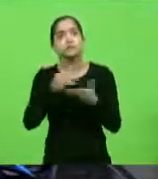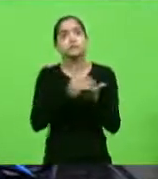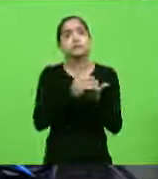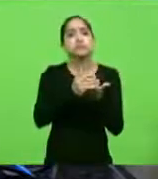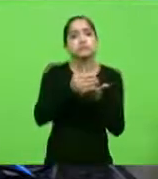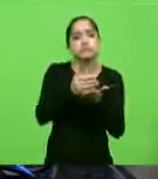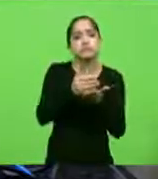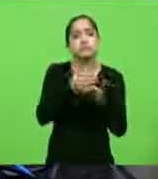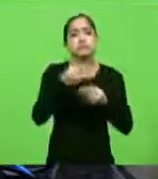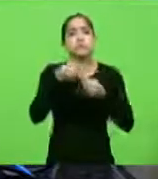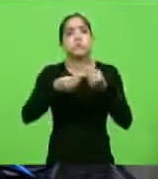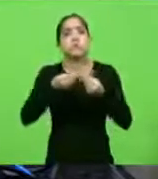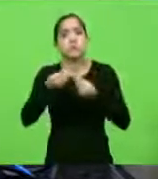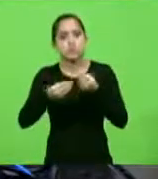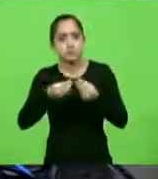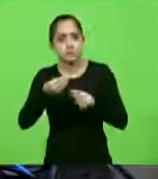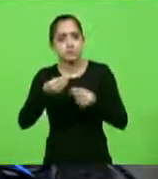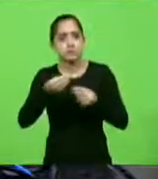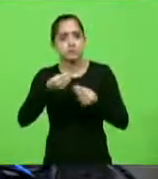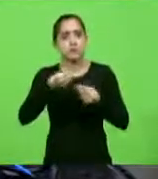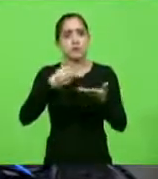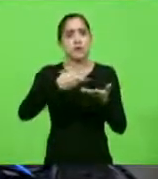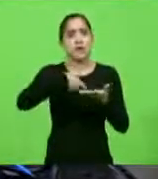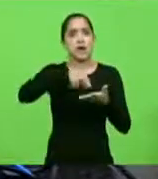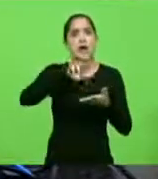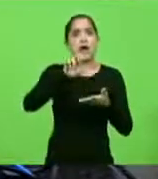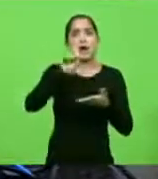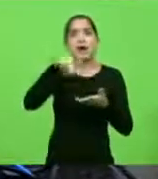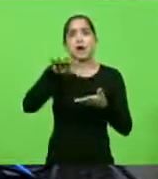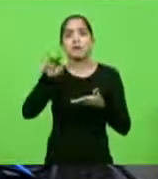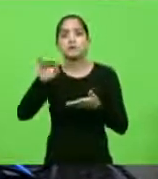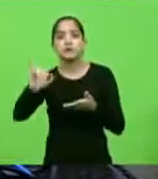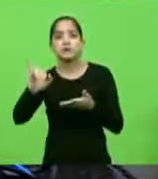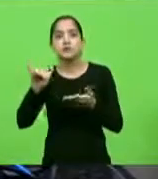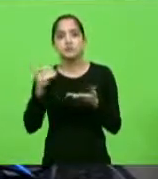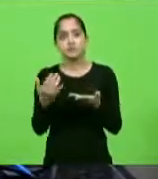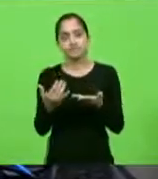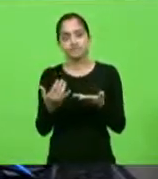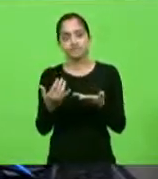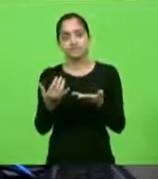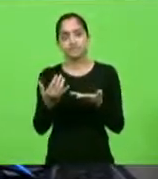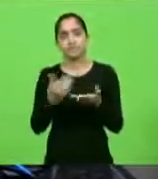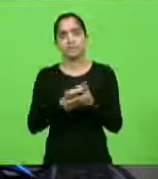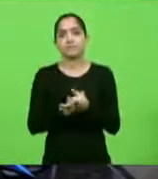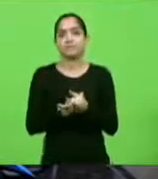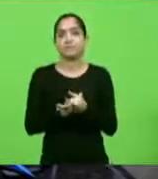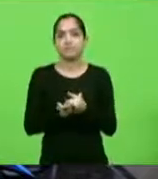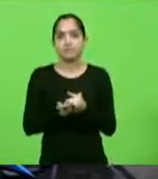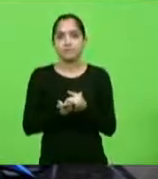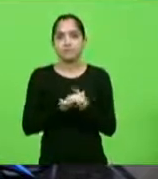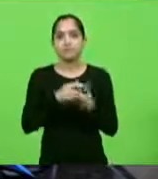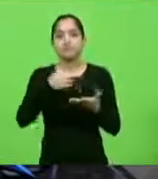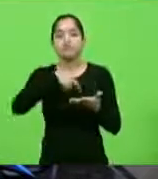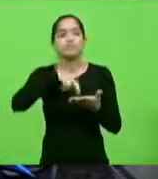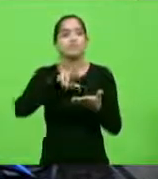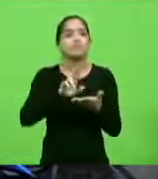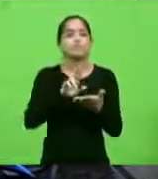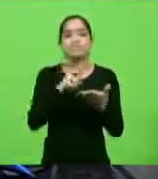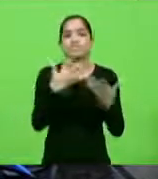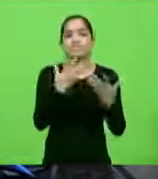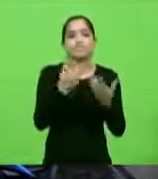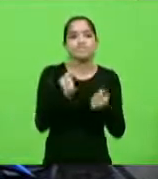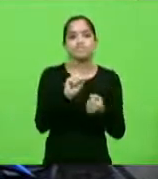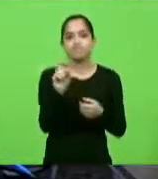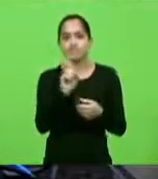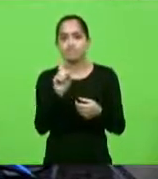tempo, se tornar um Estado antirreligioso. O laicismo se tornou em antirreligião. E algum